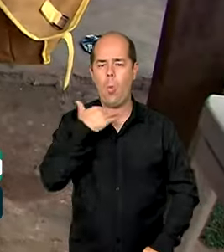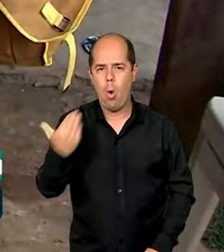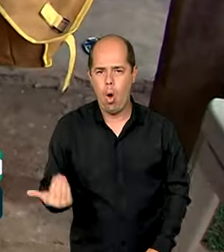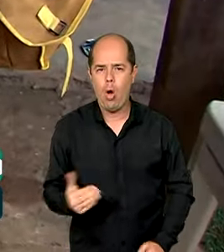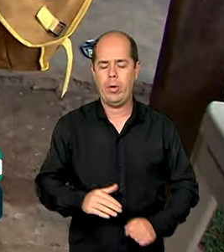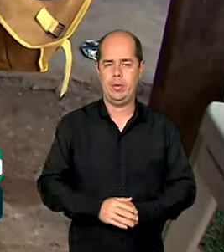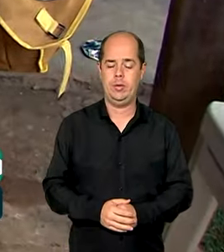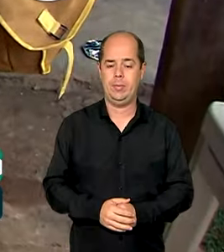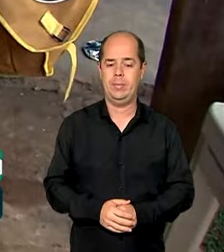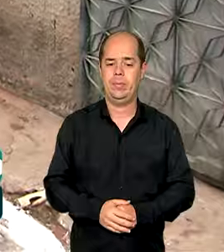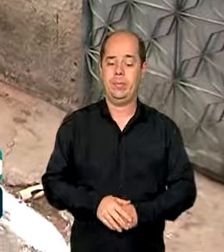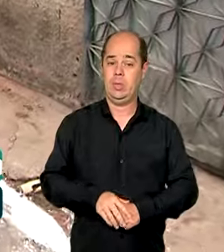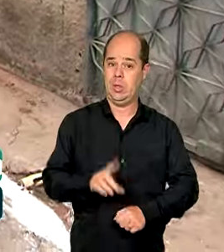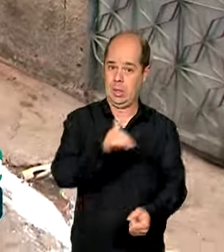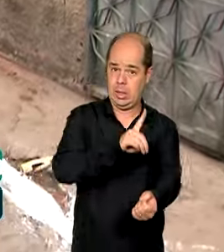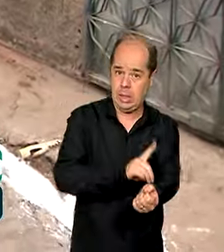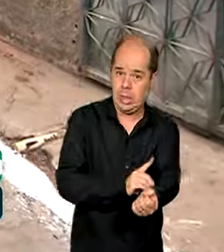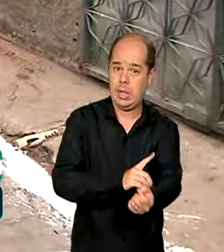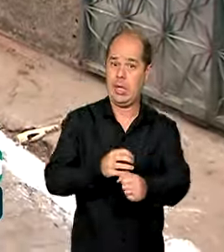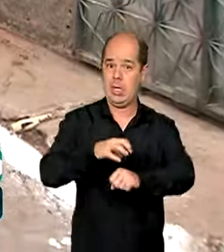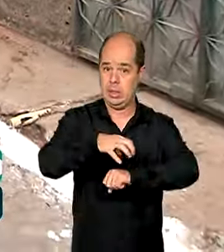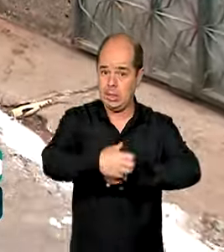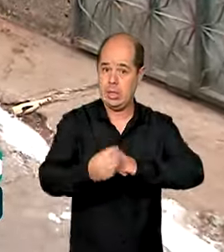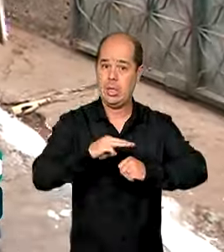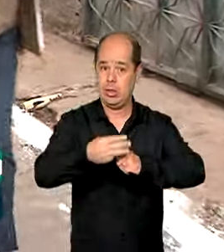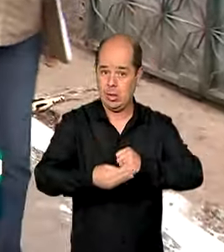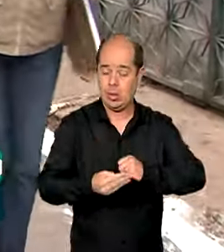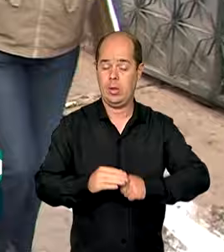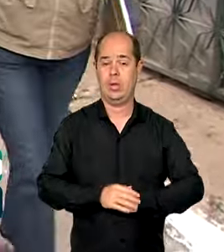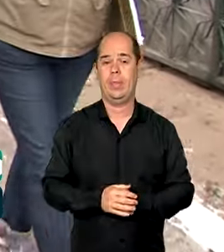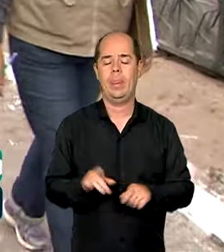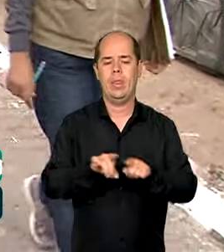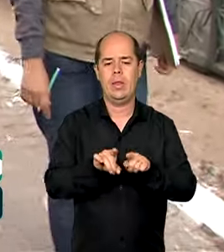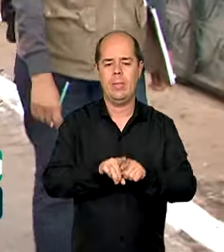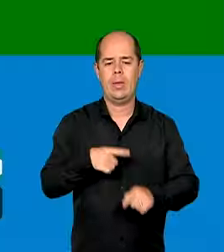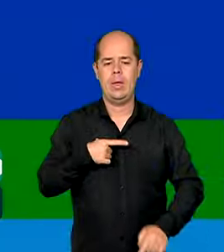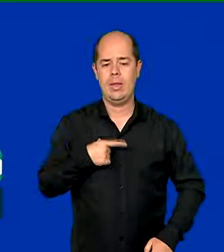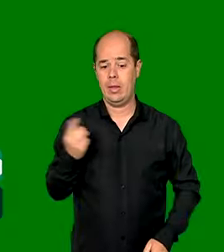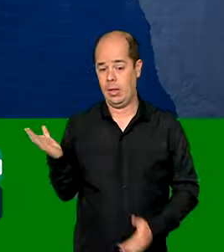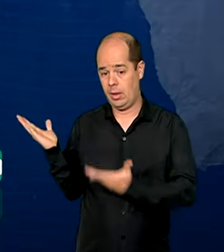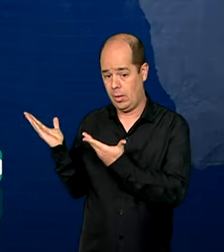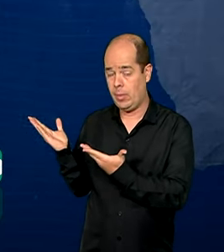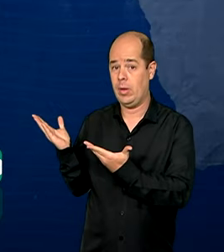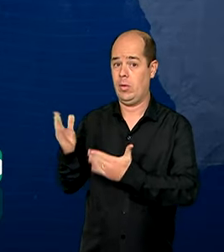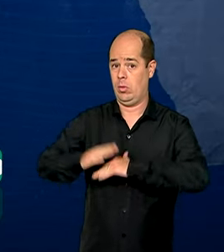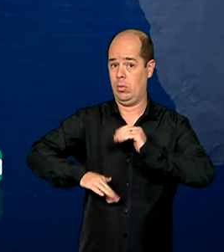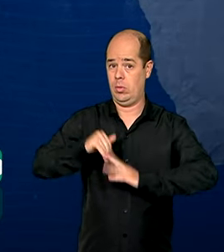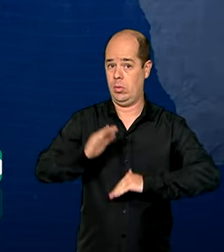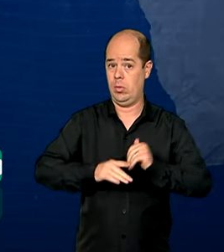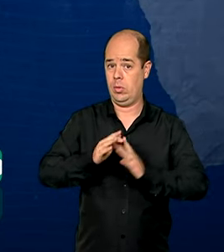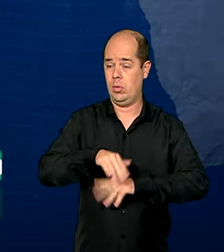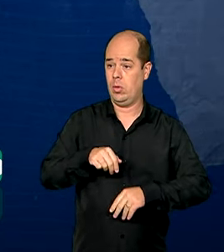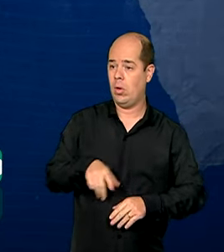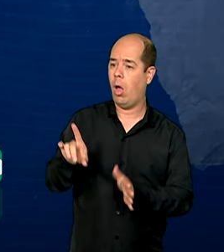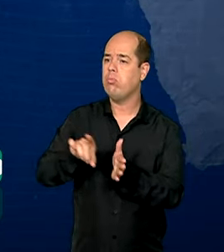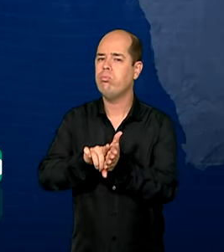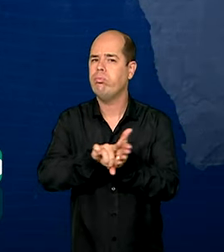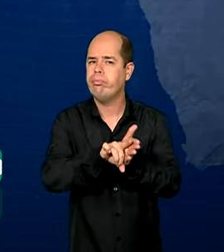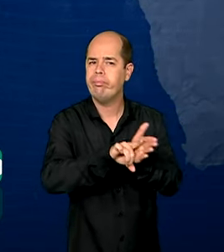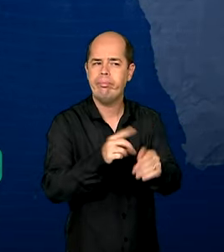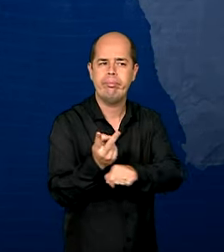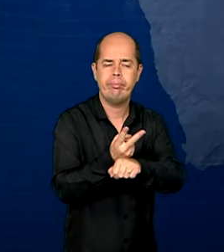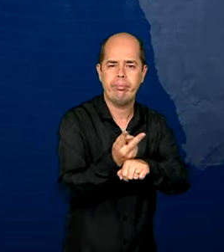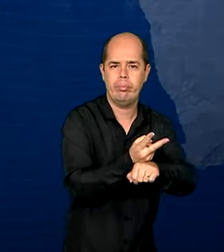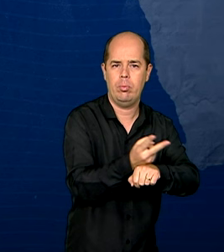mil profissionais de saúde foram capacitados para enfrentar o problema. Em 2023, houve aumento de